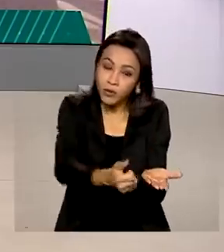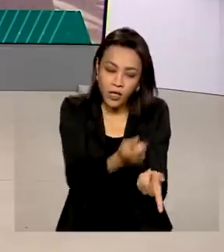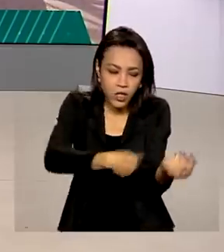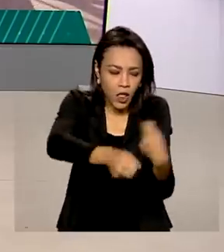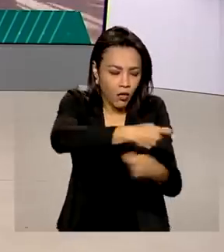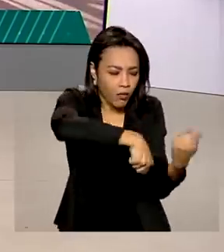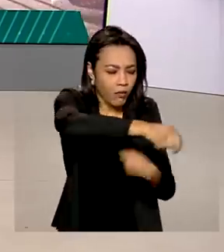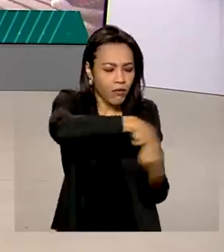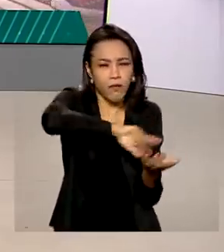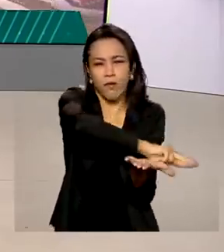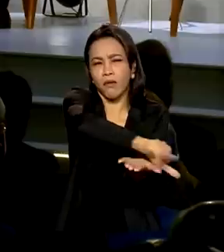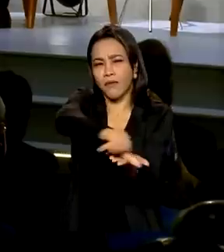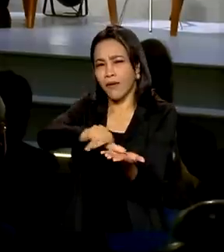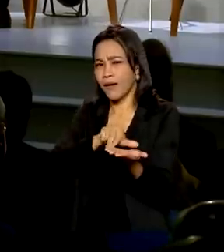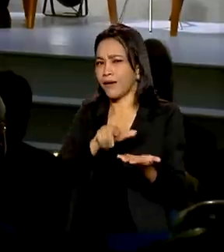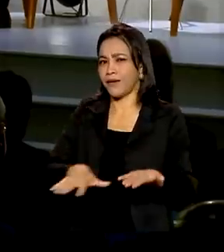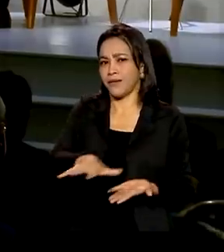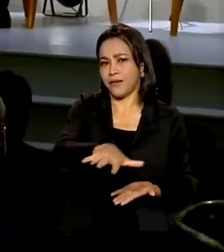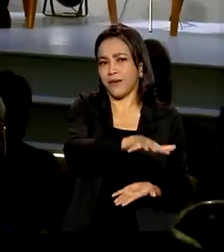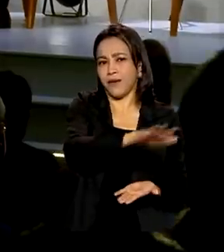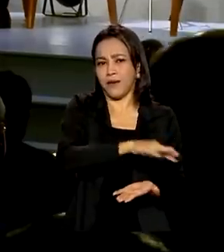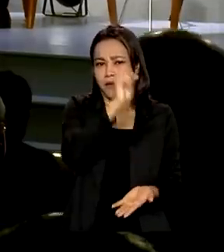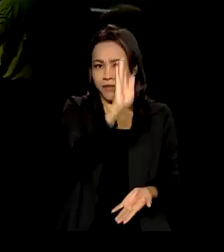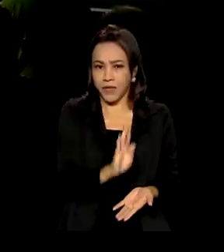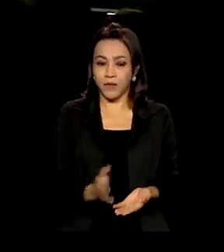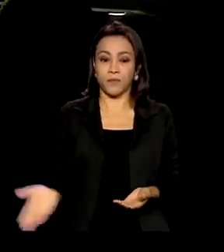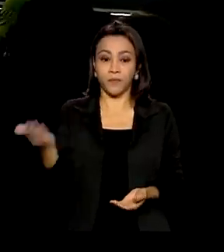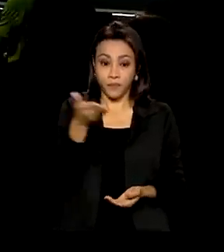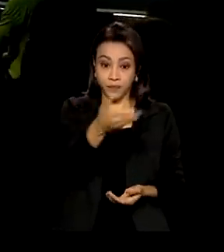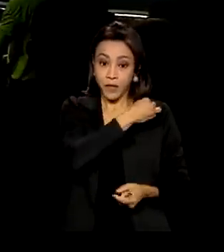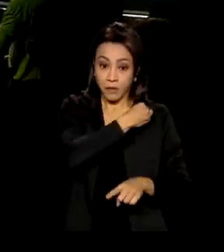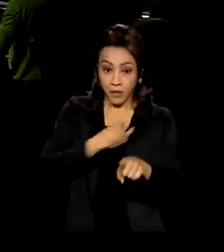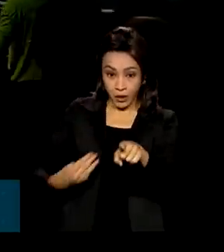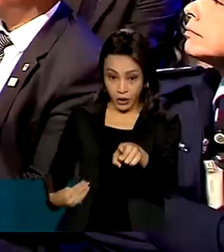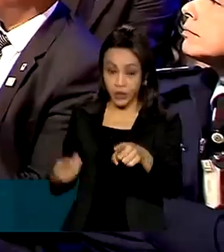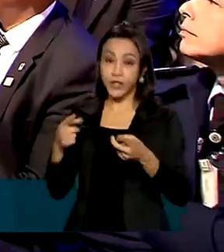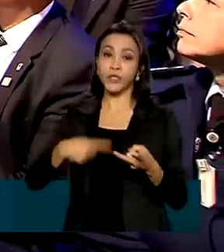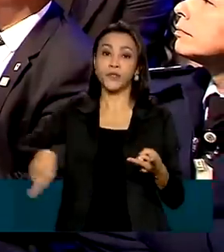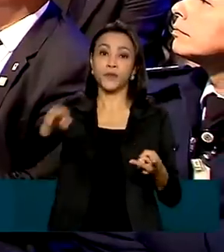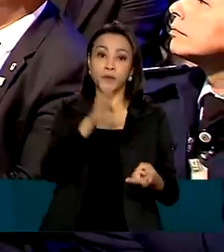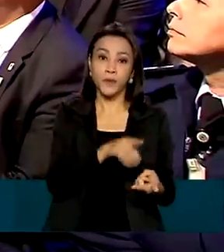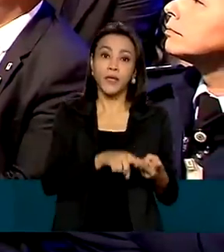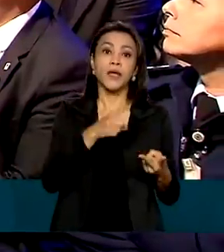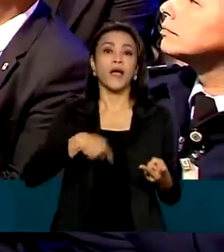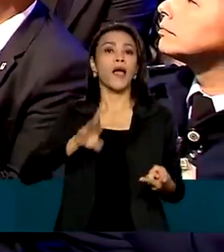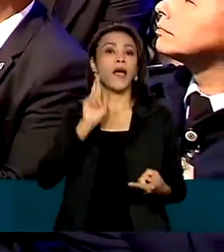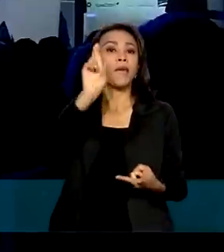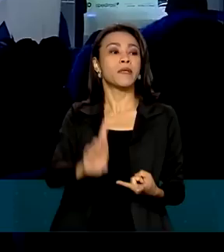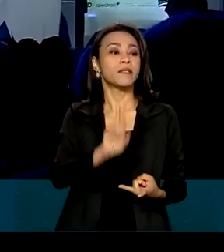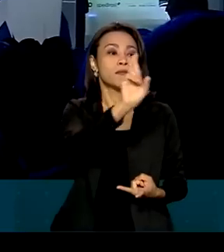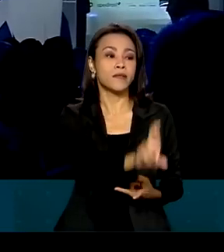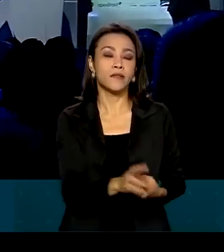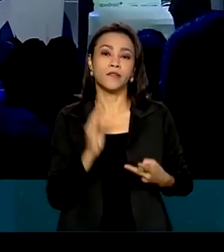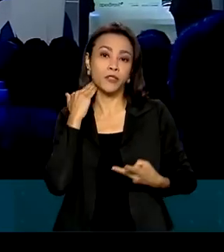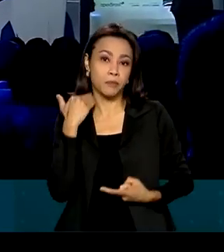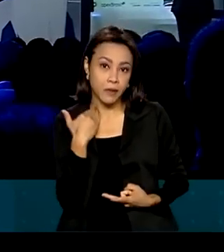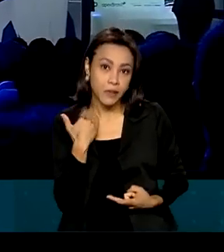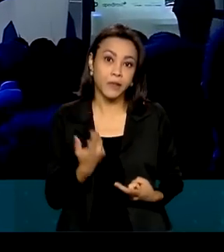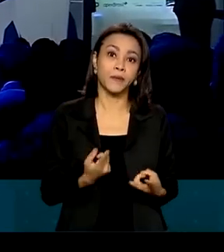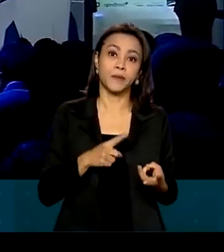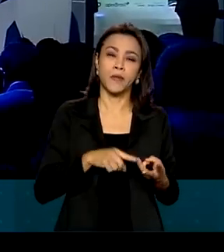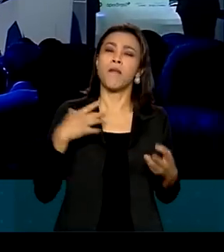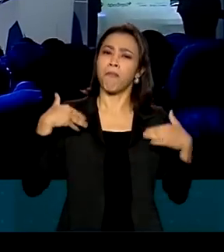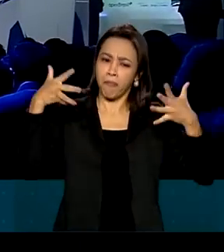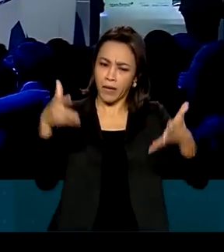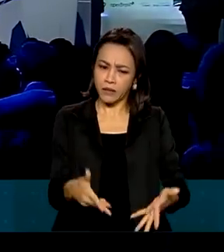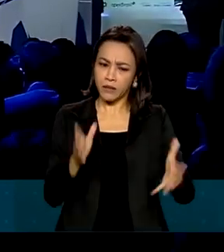diversos setores do país. Ministros, representantes de bancos, executivos de empresas globais participam do Fórum